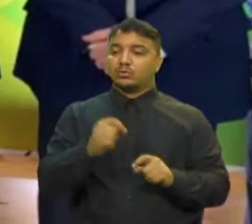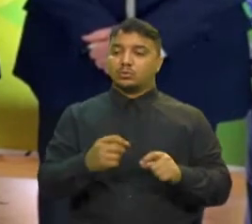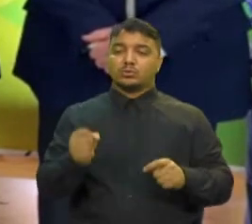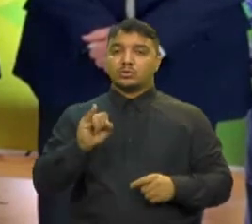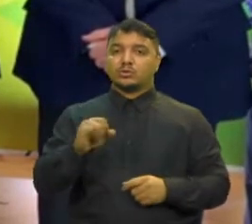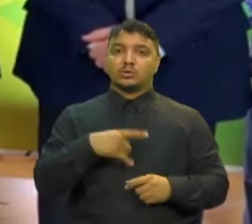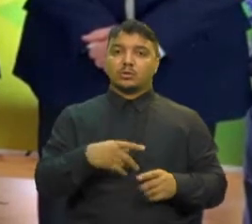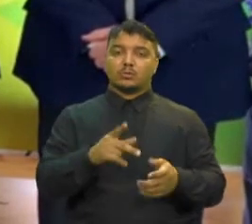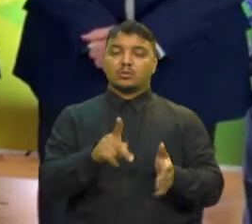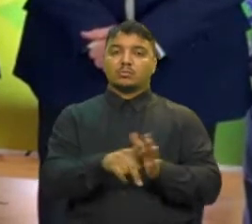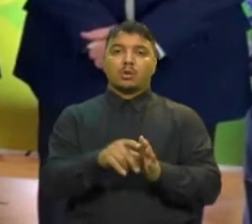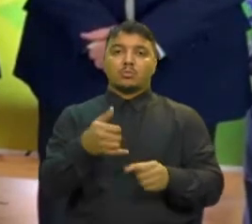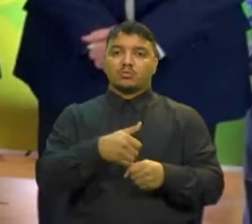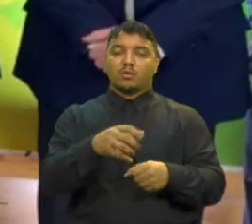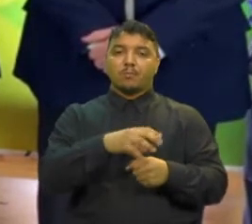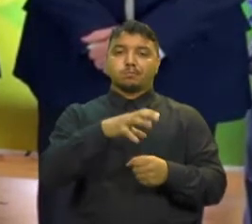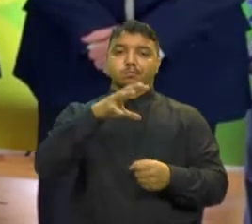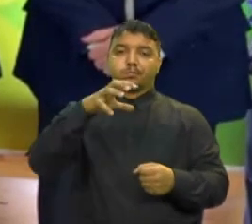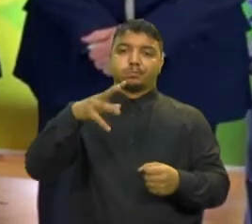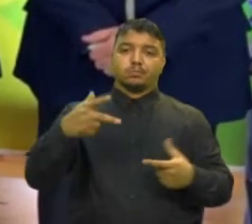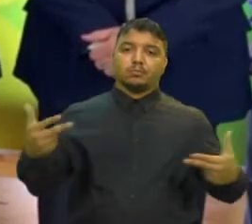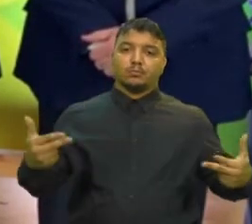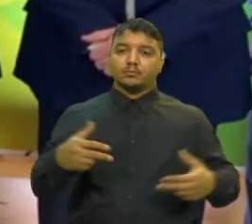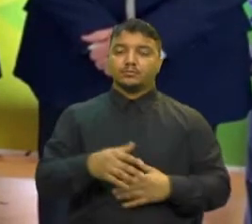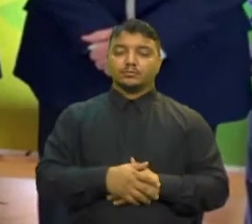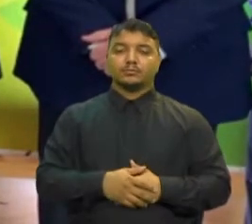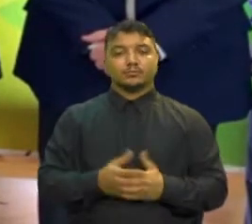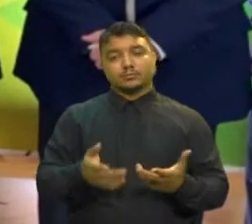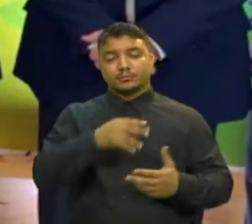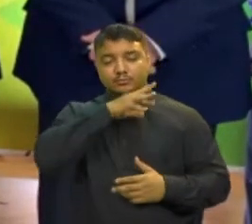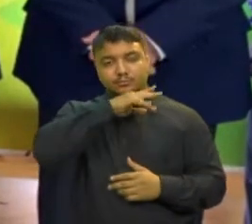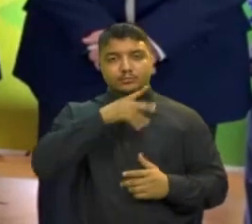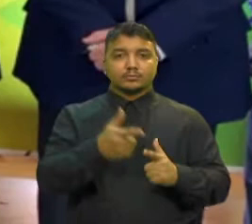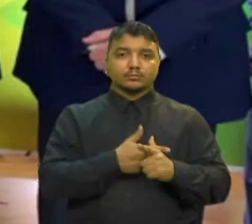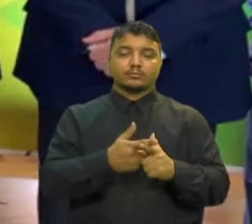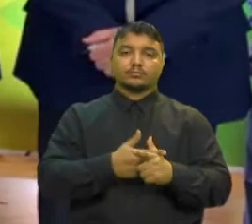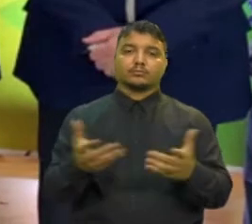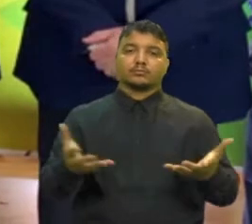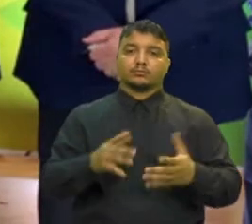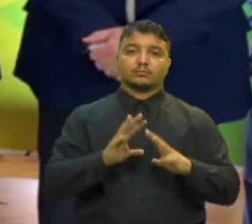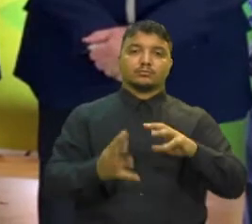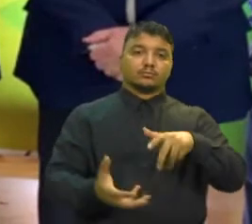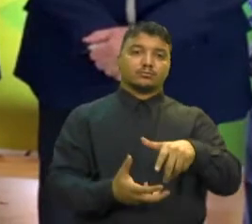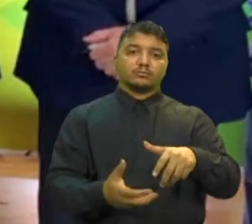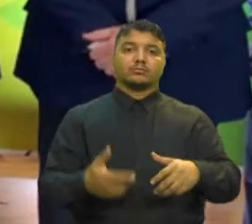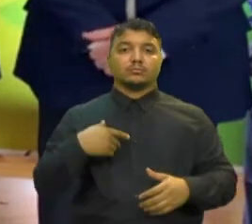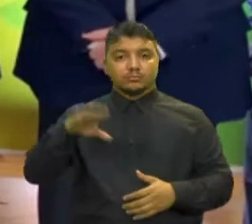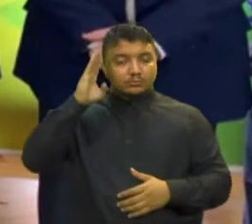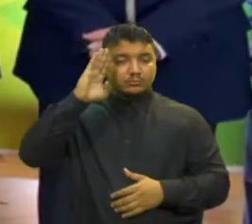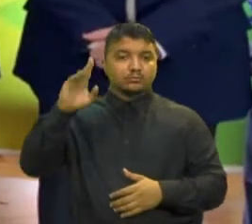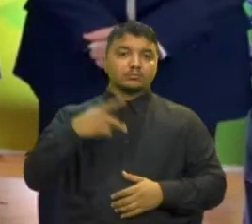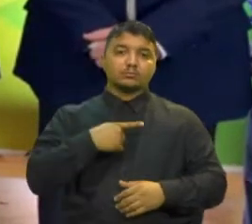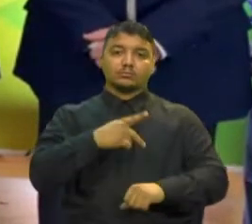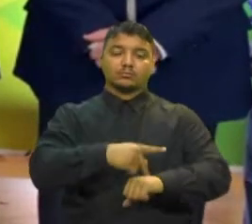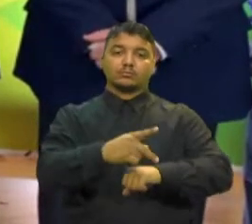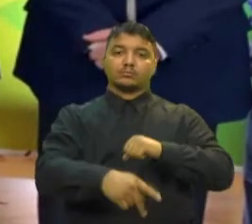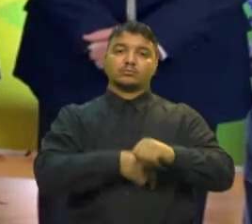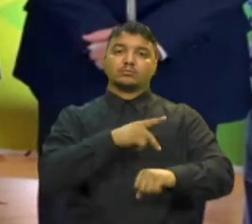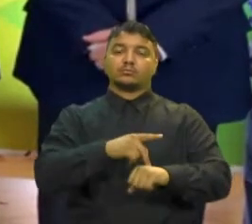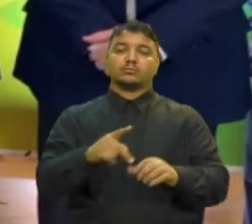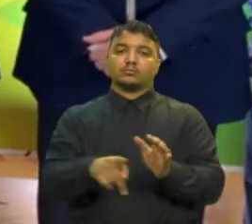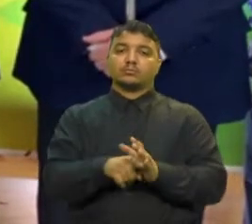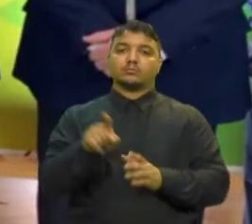fósseis que geram emissões de carbono Que é um grande problema hoje desafiador do mundo inteiro Principalmente dos países da